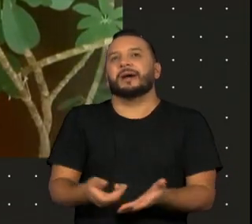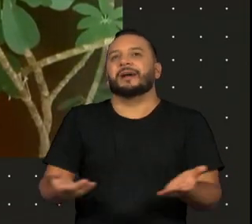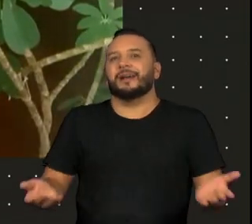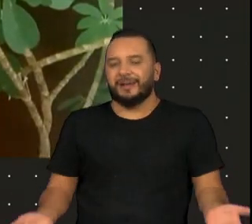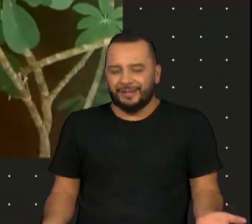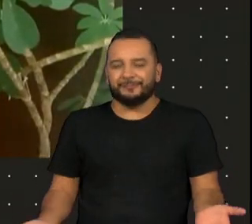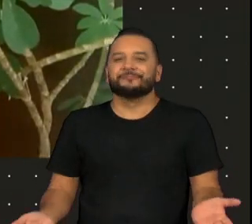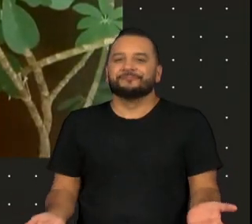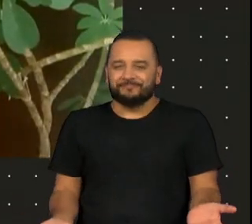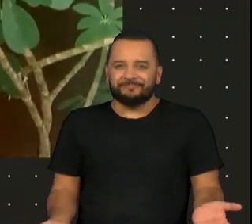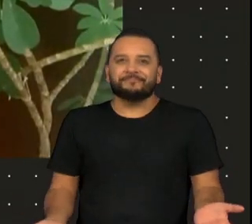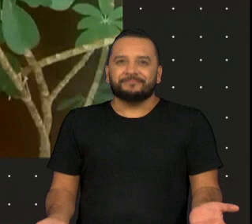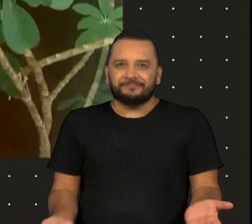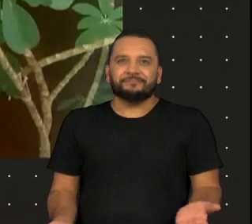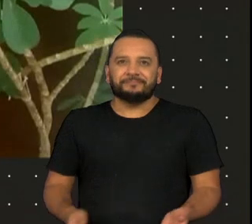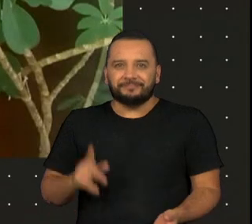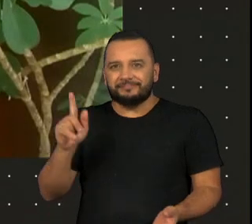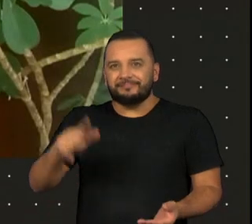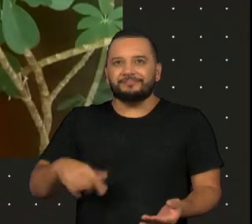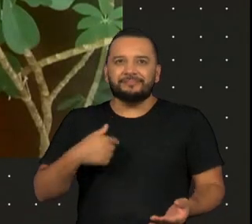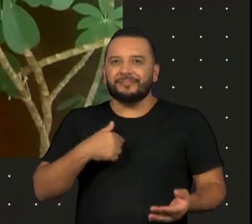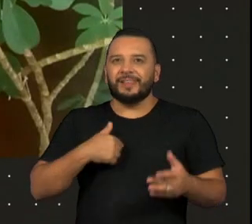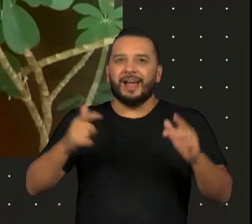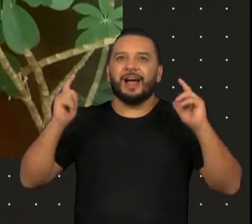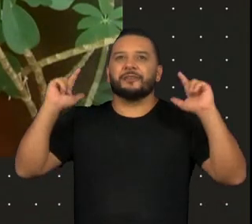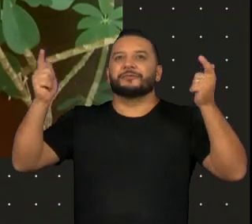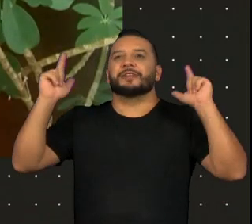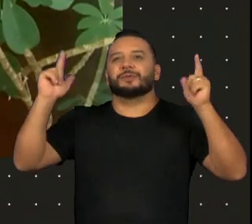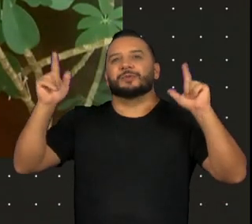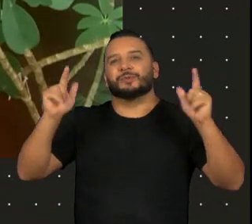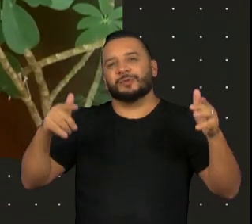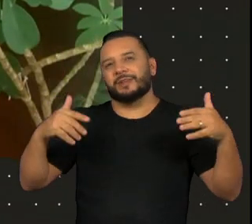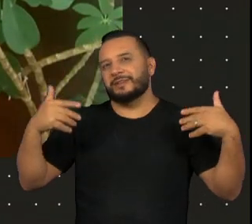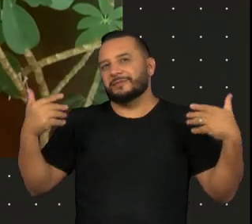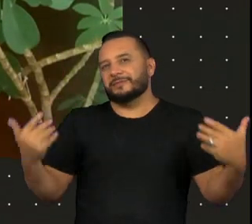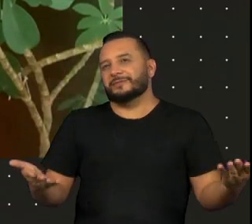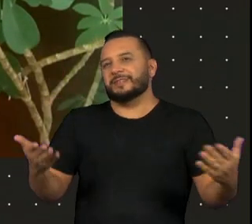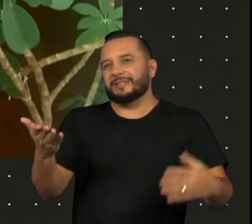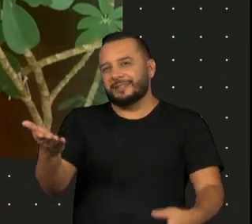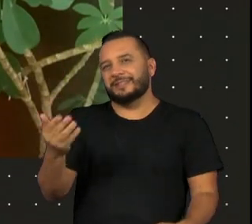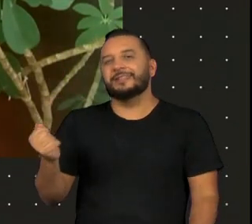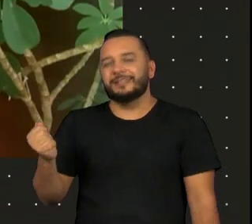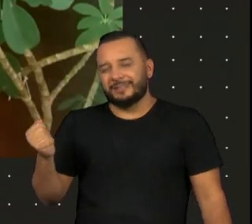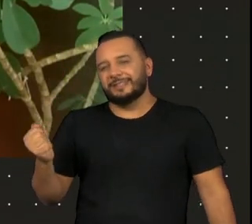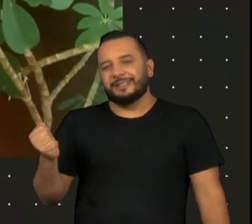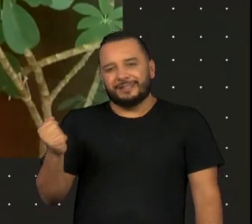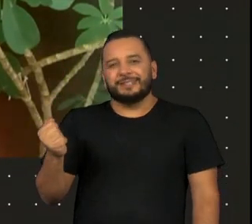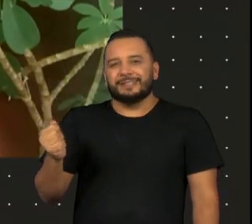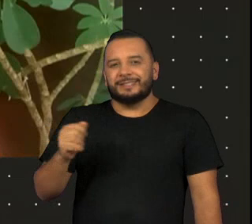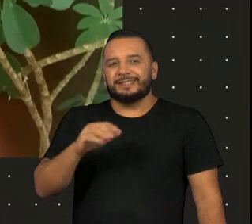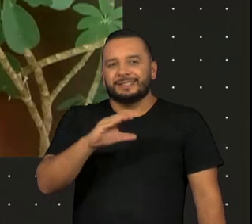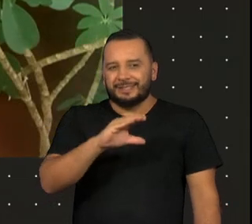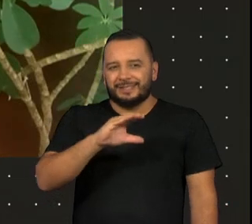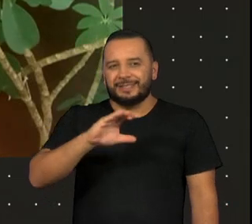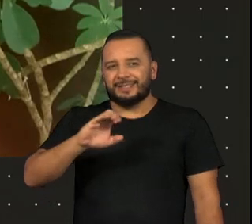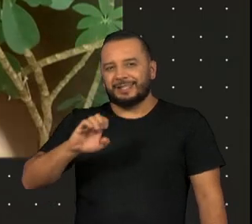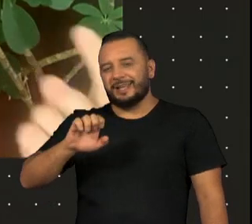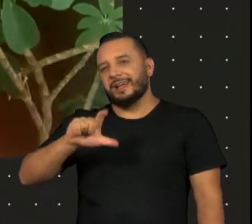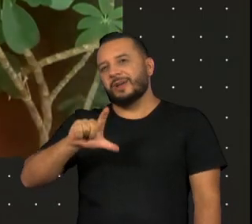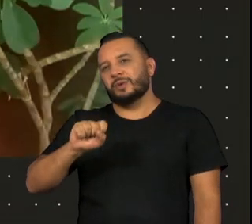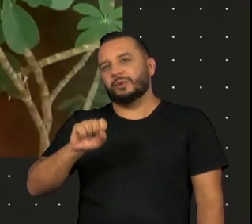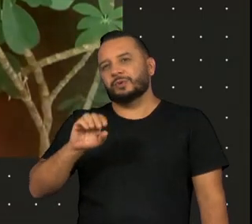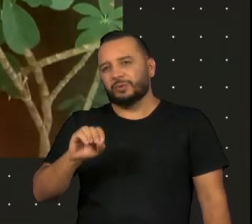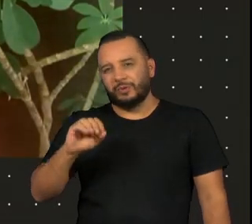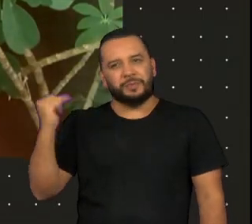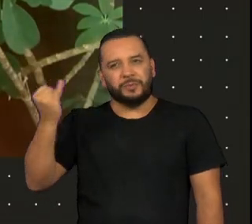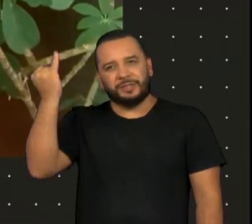essa é uma das aventuras. Enfim, o Celso é uma pessoa bastante importante na minha vida e acredito que